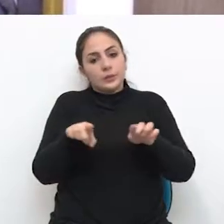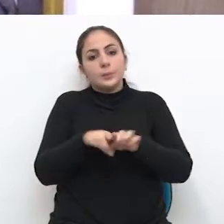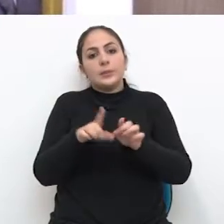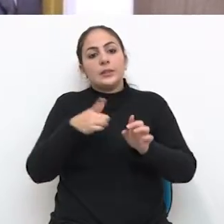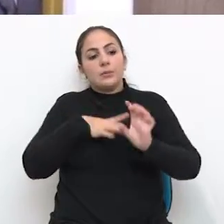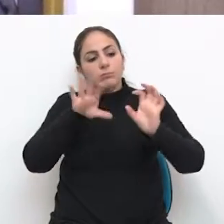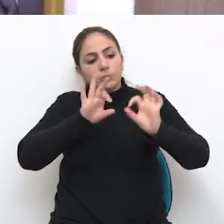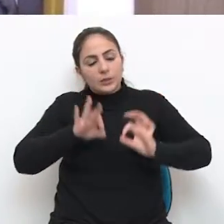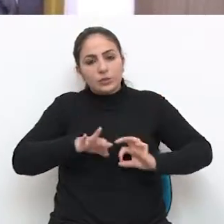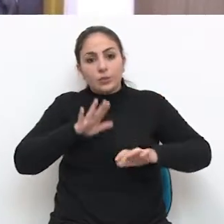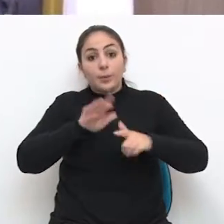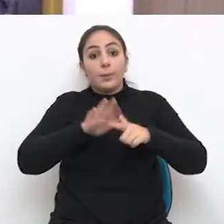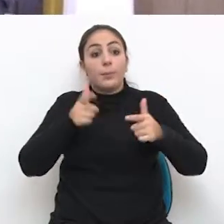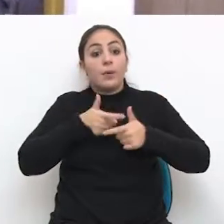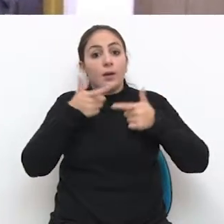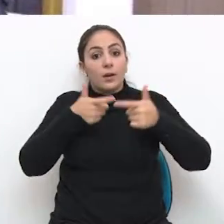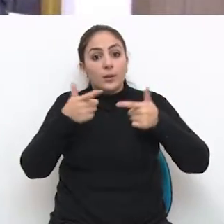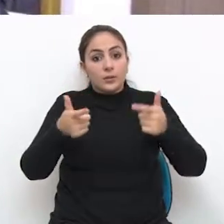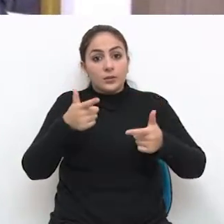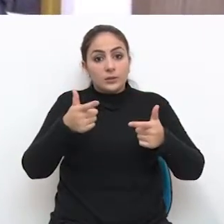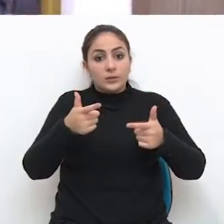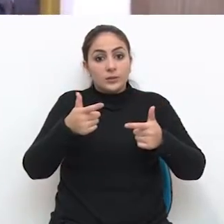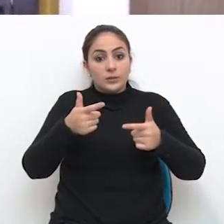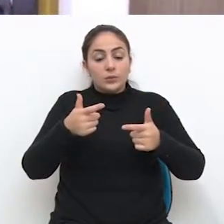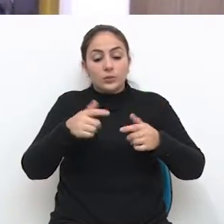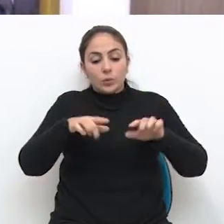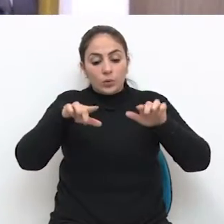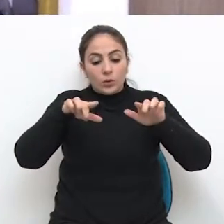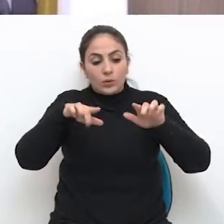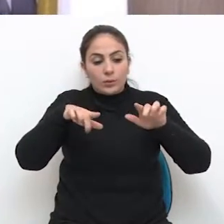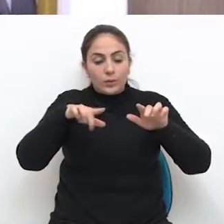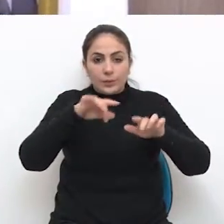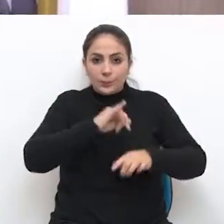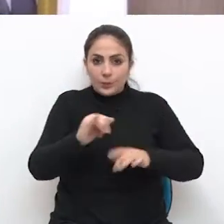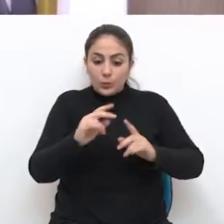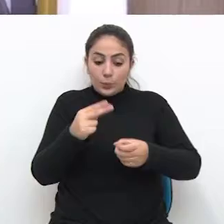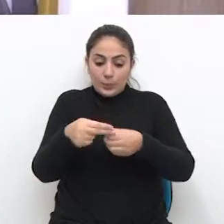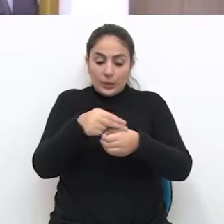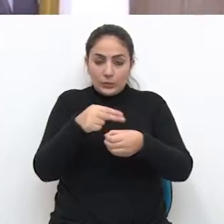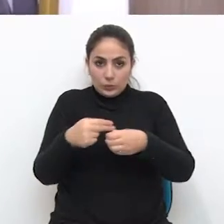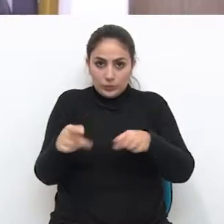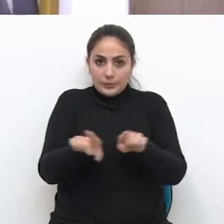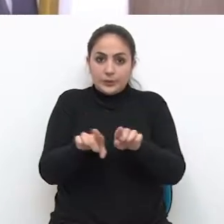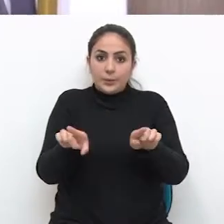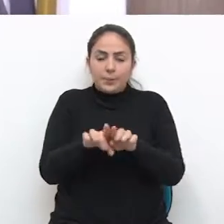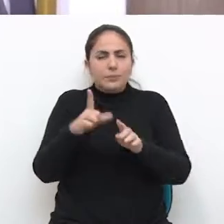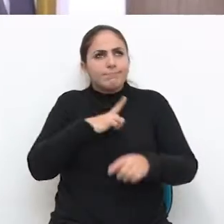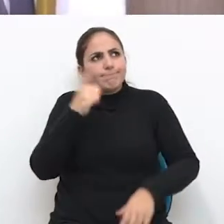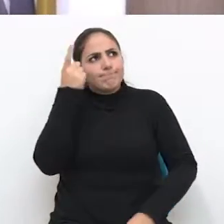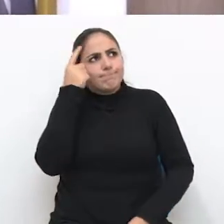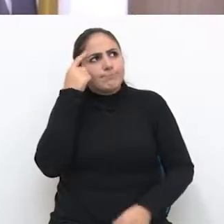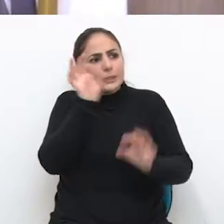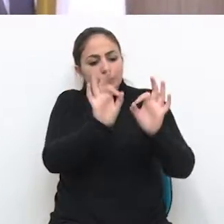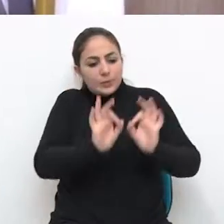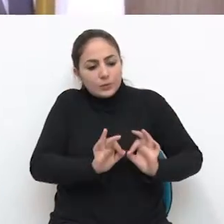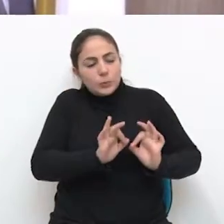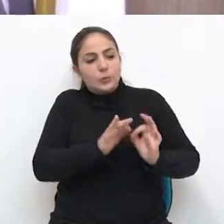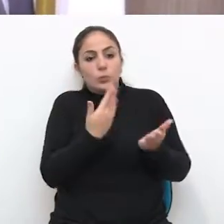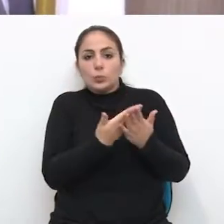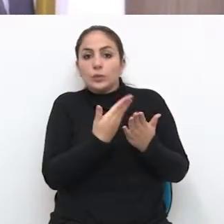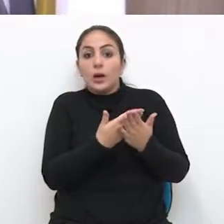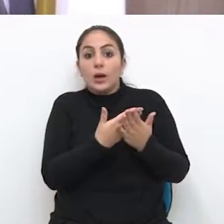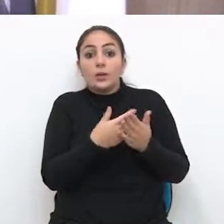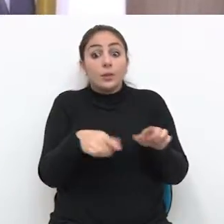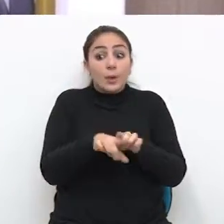haver um planejamento maior do imobiliário urbano e ter um planejamento e